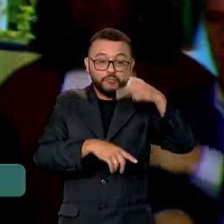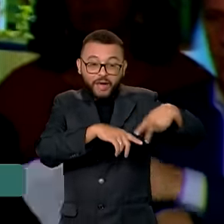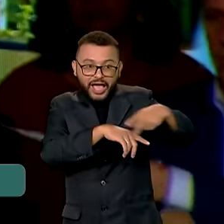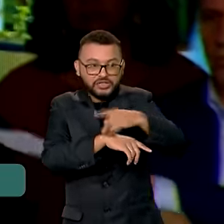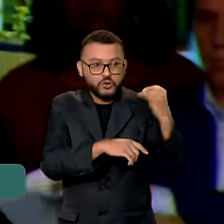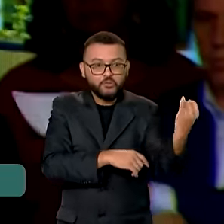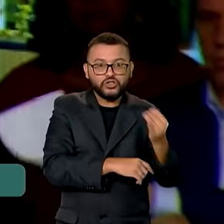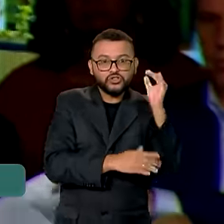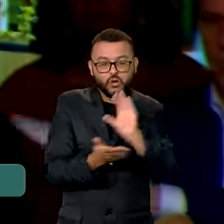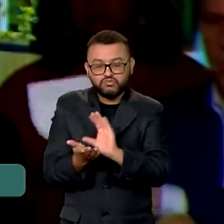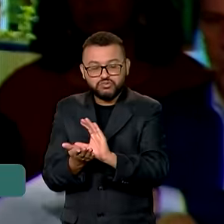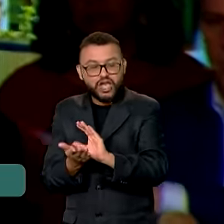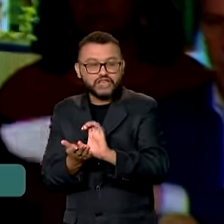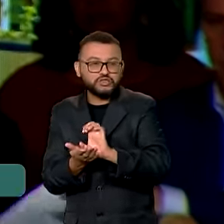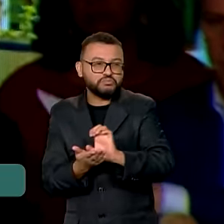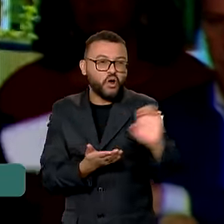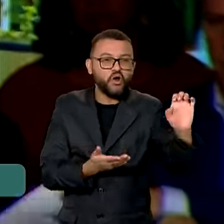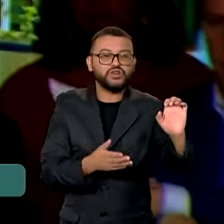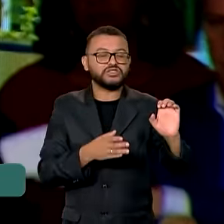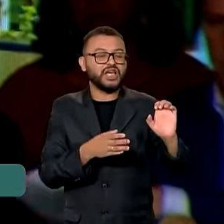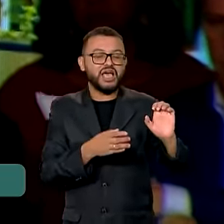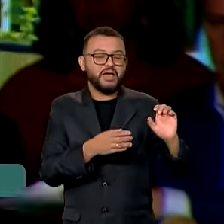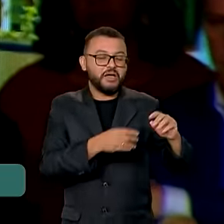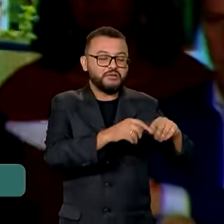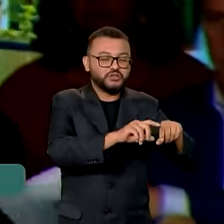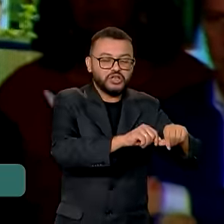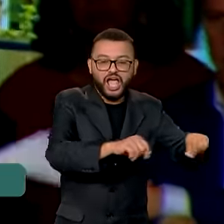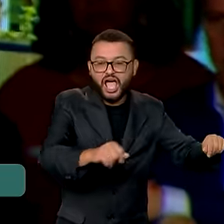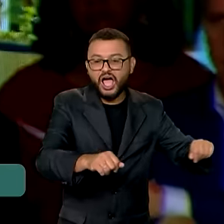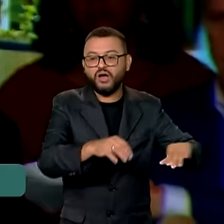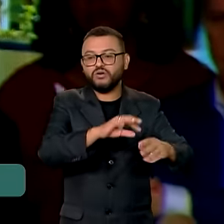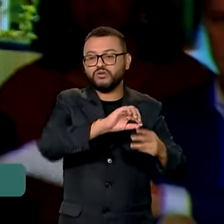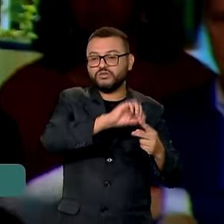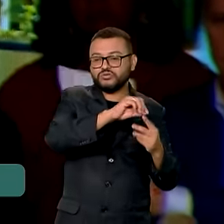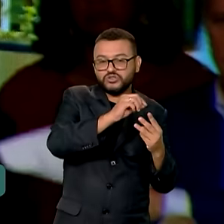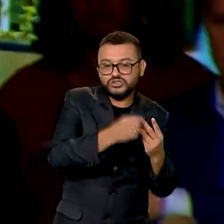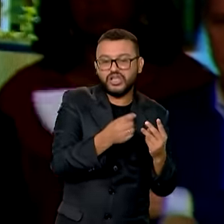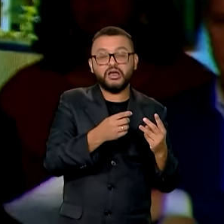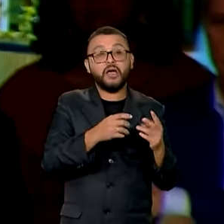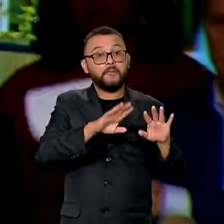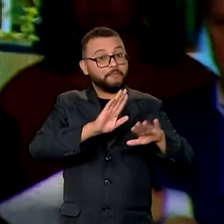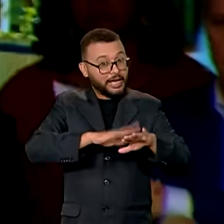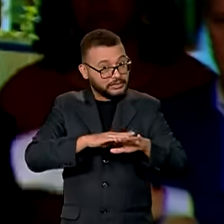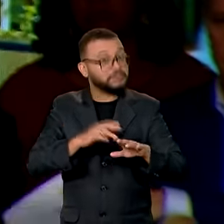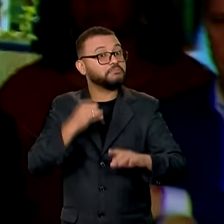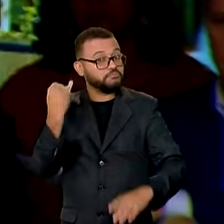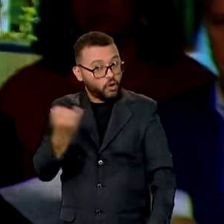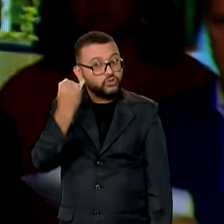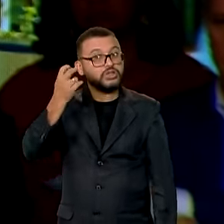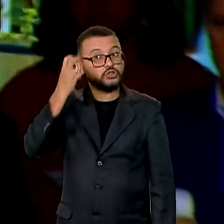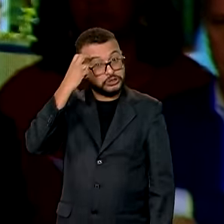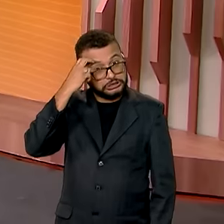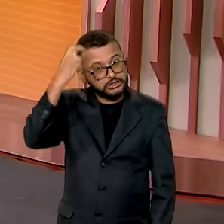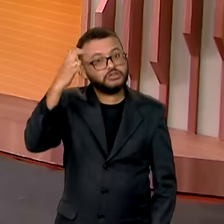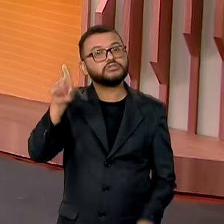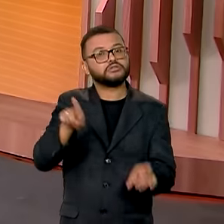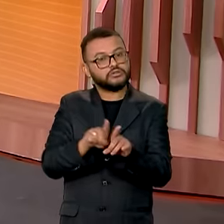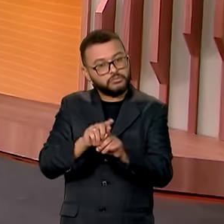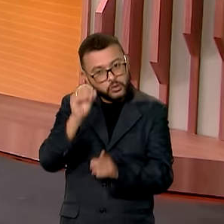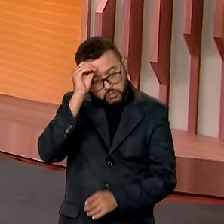que só exporta soja, milho e milhares de ferro, é aquele que exporta inteligência, aquele que exporta conhecimento.